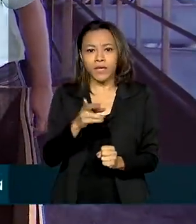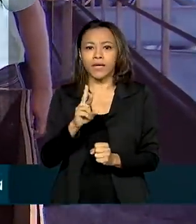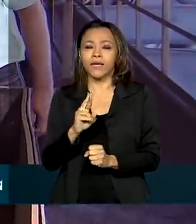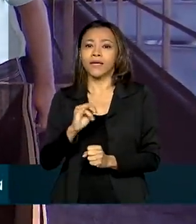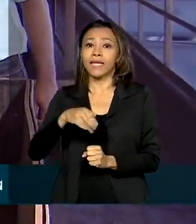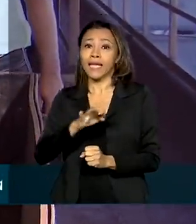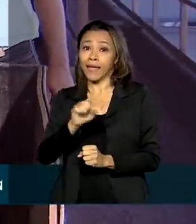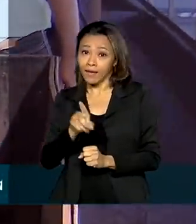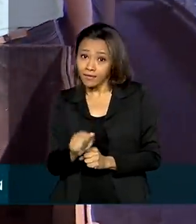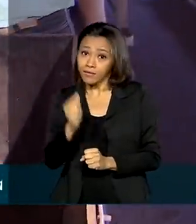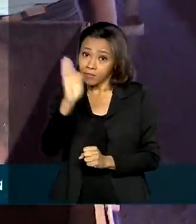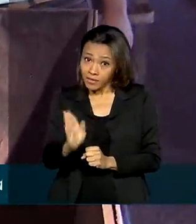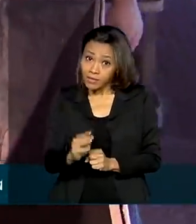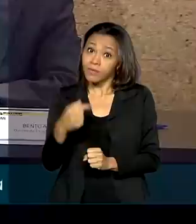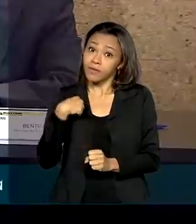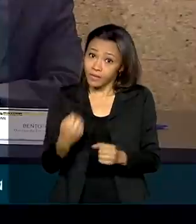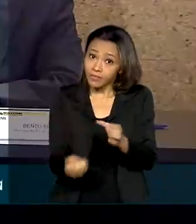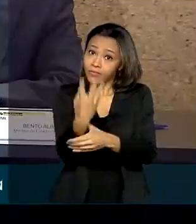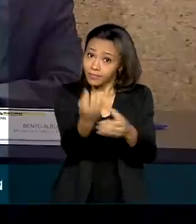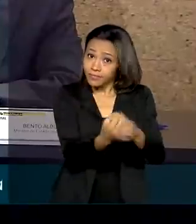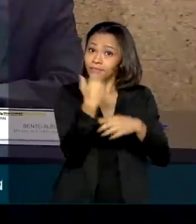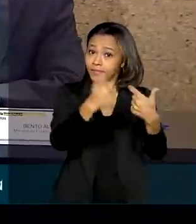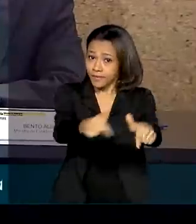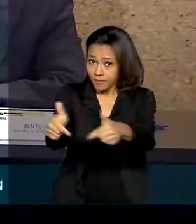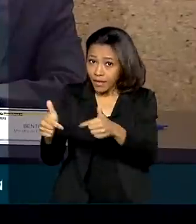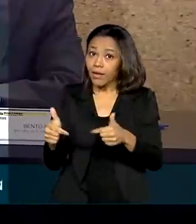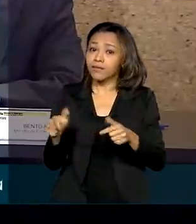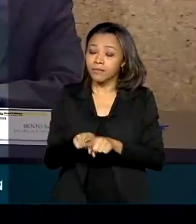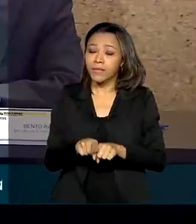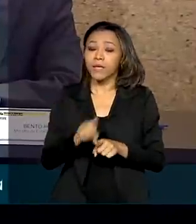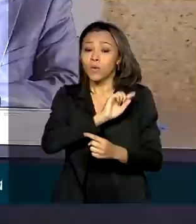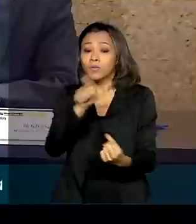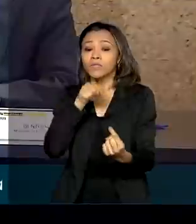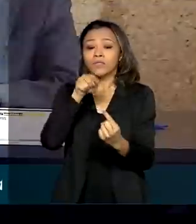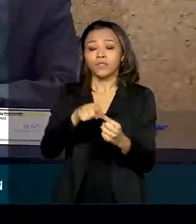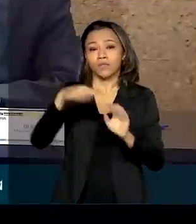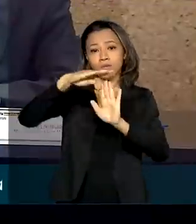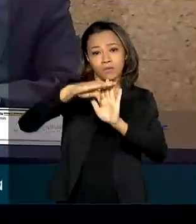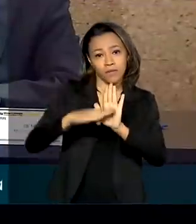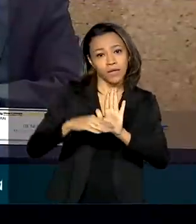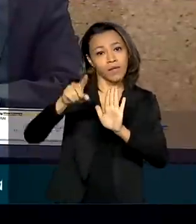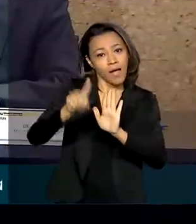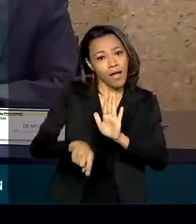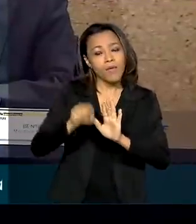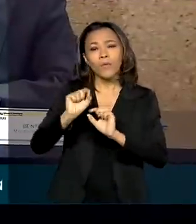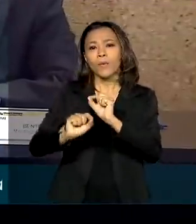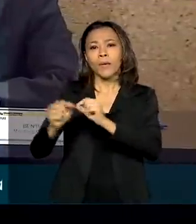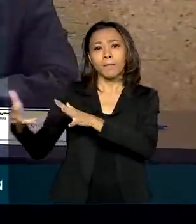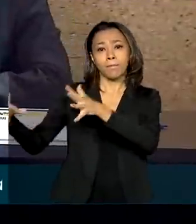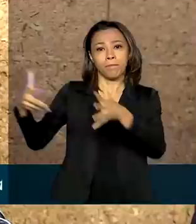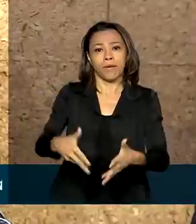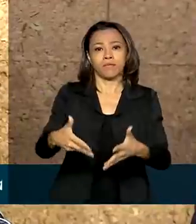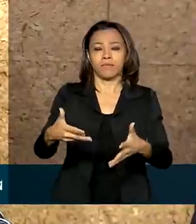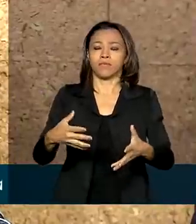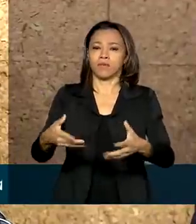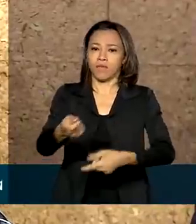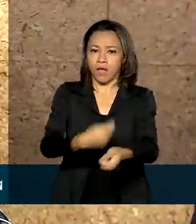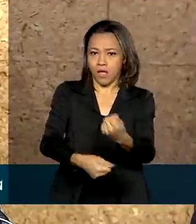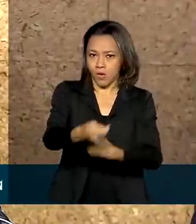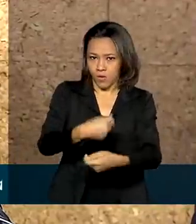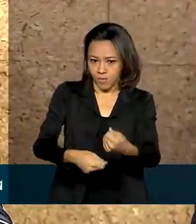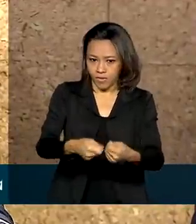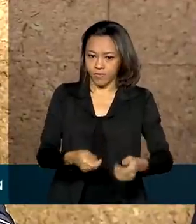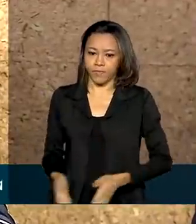de empregos diretos e indiretos. A ideia do programa é ampliar essa participação na economia. Nós